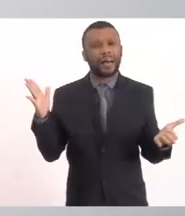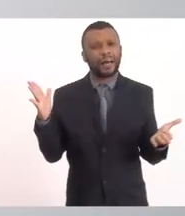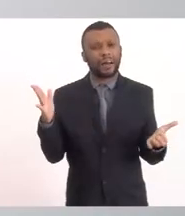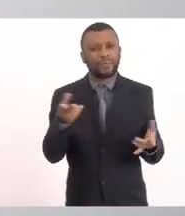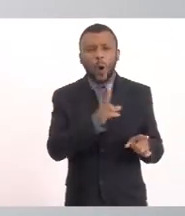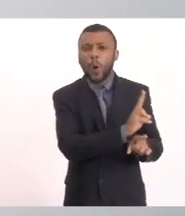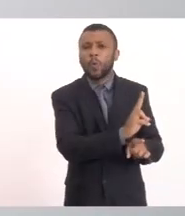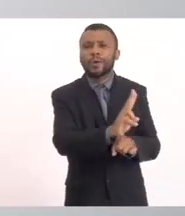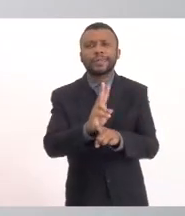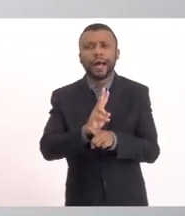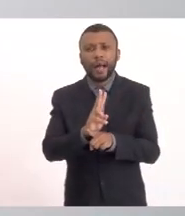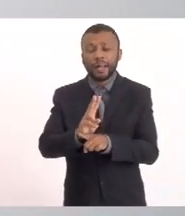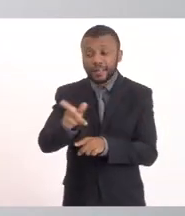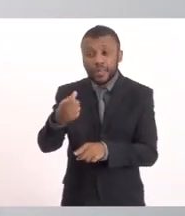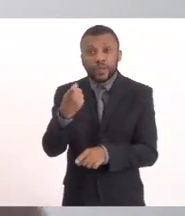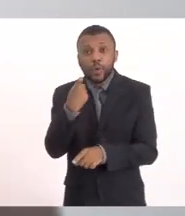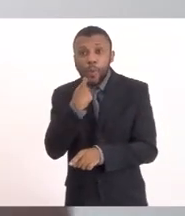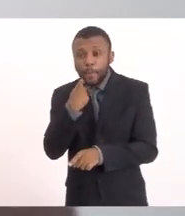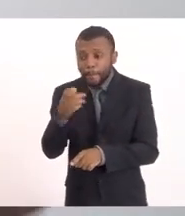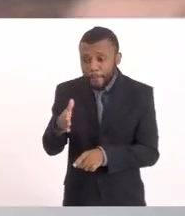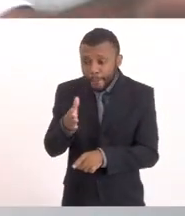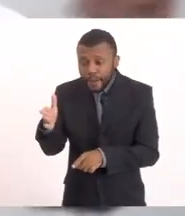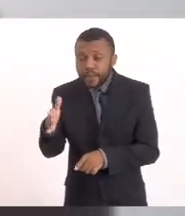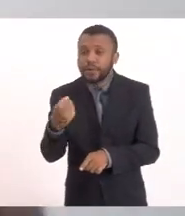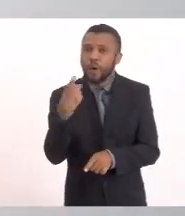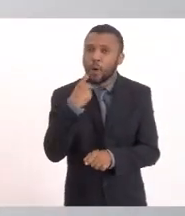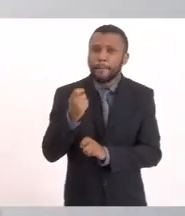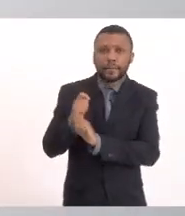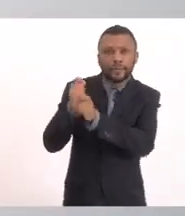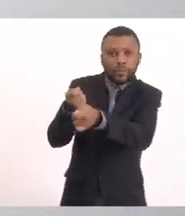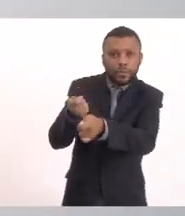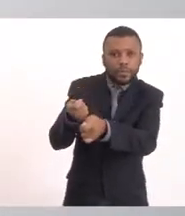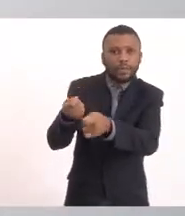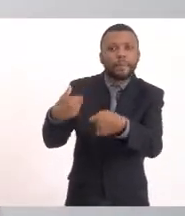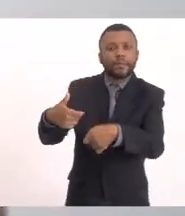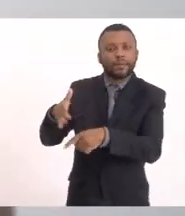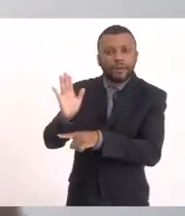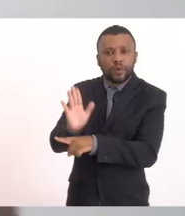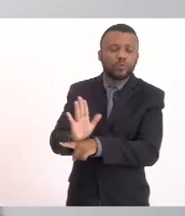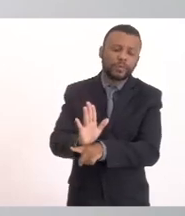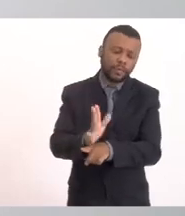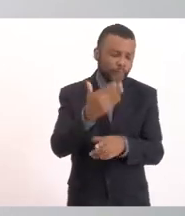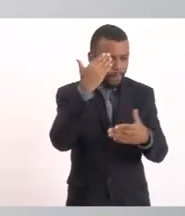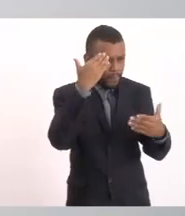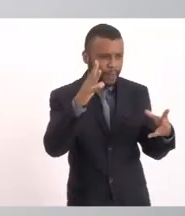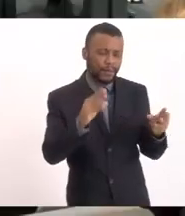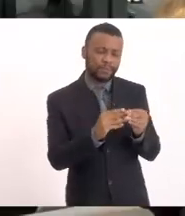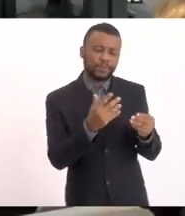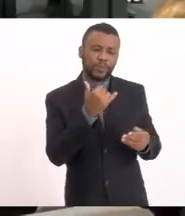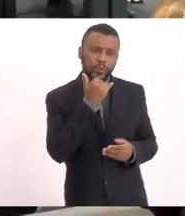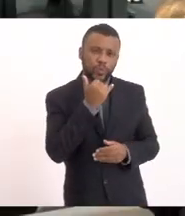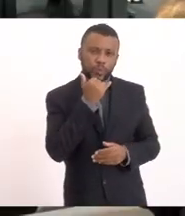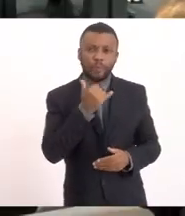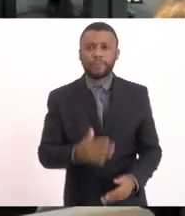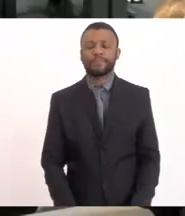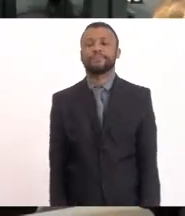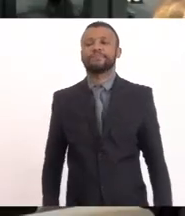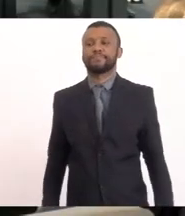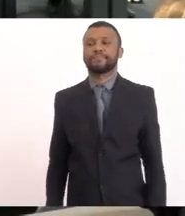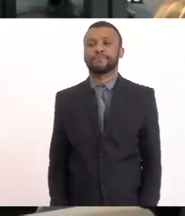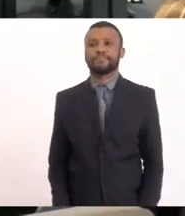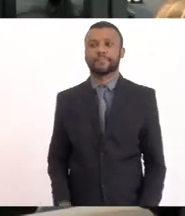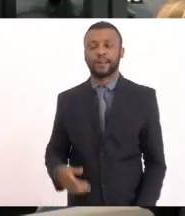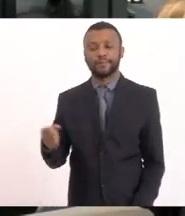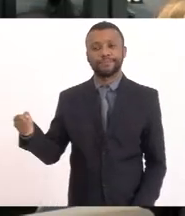cuidar Da vida dele Deixa o pescador E o peixe Alagoa se virar lá Que eles estão Precisando de ajuda Obrigado Desculpe aí Muito obrigado Senhor Matheus Passa a palavra Agora